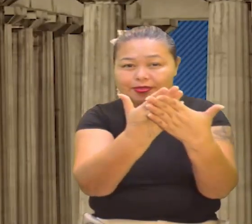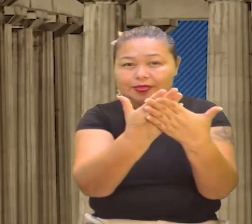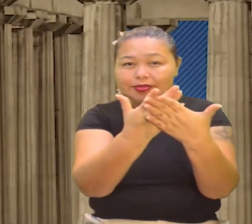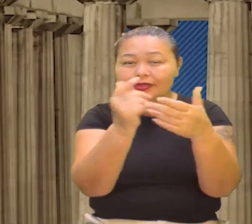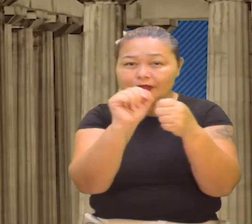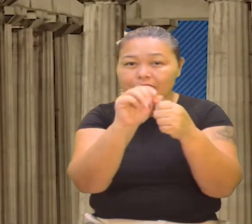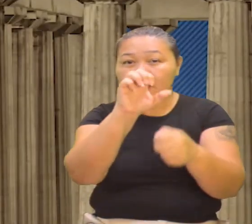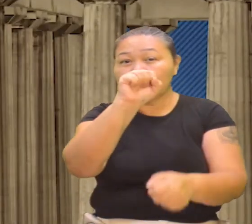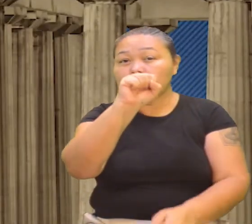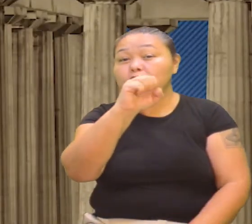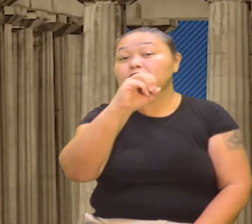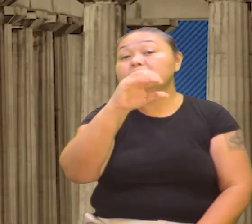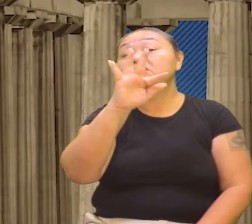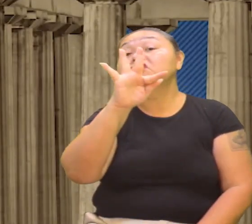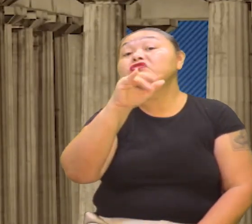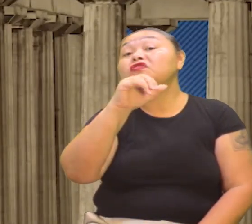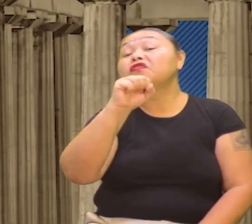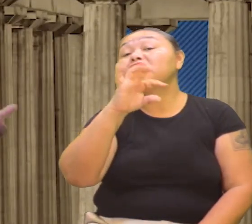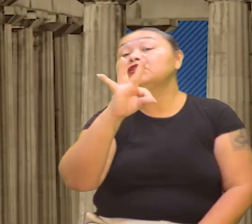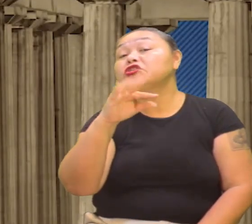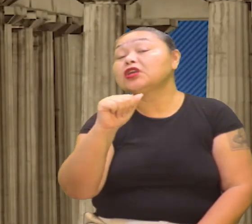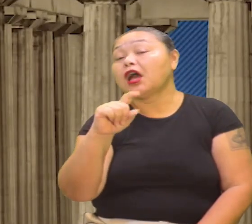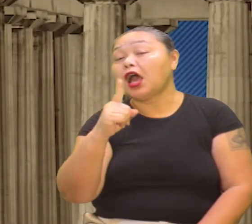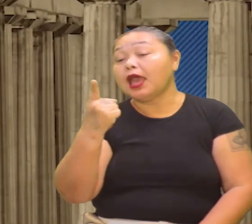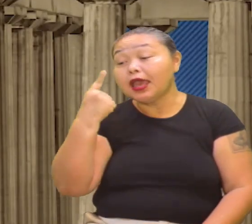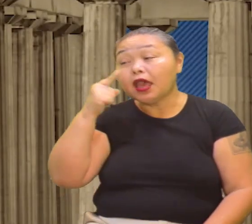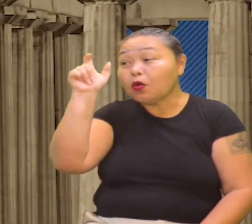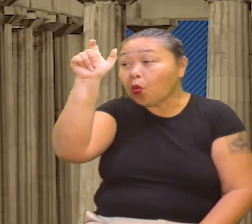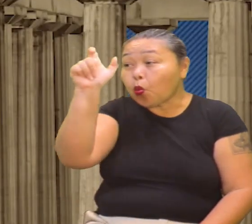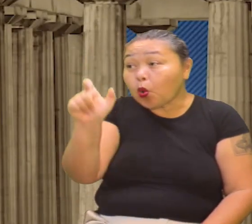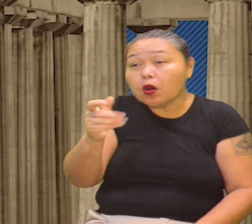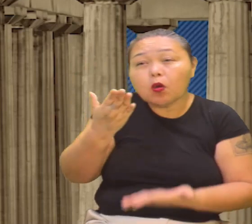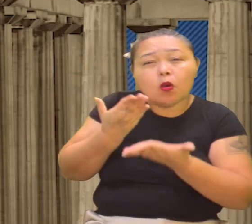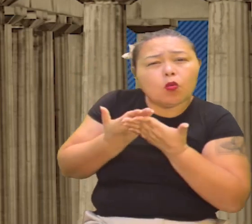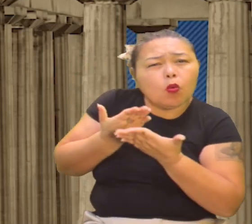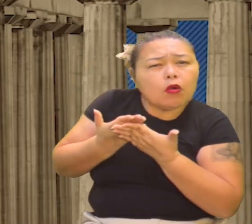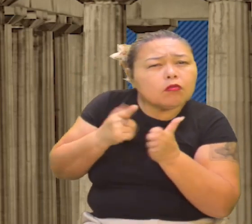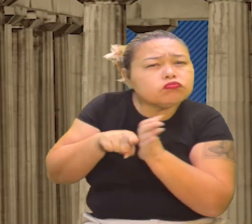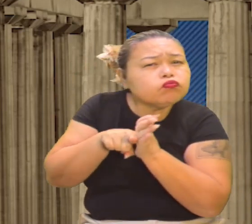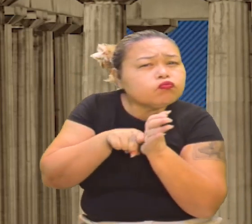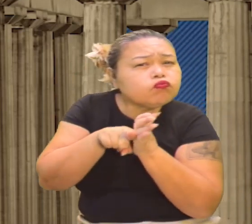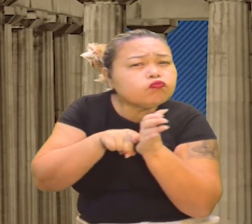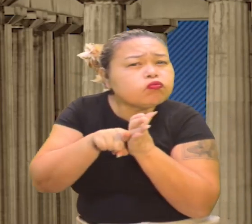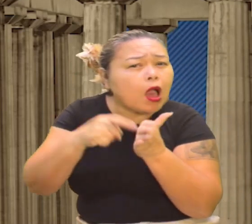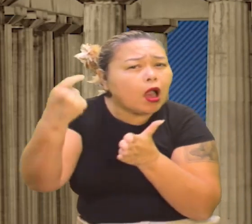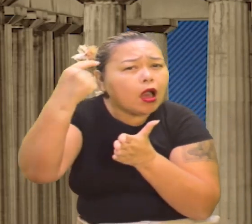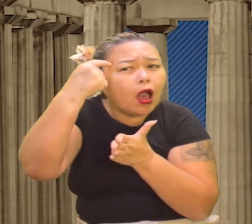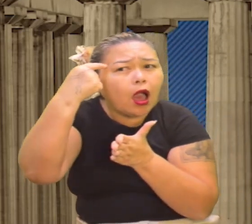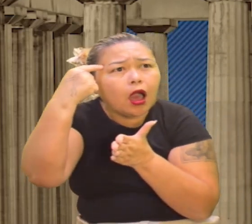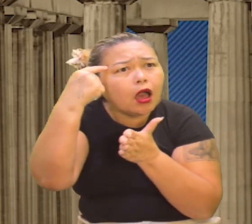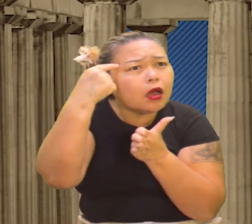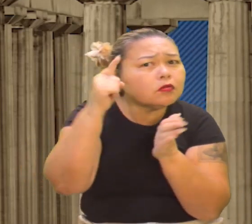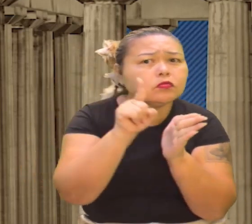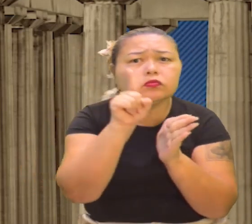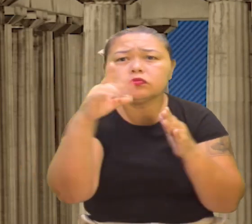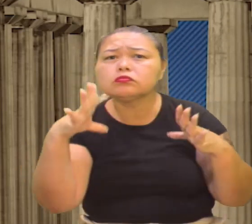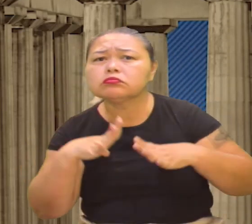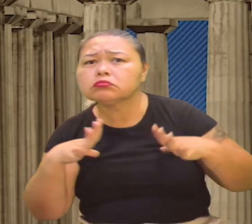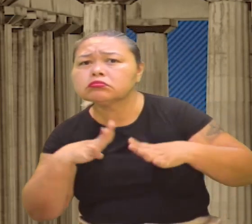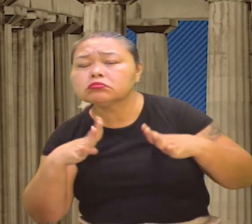estudaram sobre os sofistas? O eram os sofistas? São estudiosos intelectuais que eles iam em